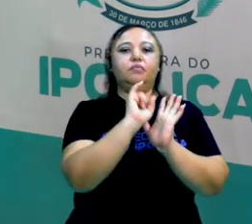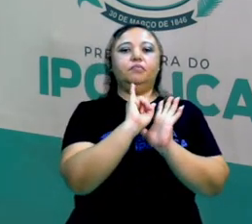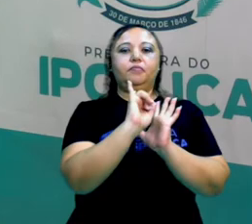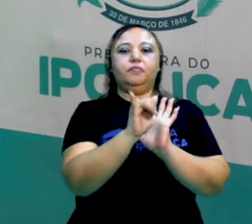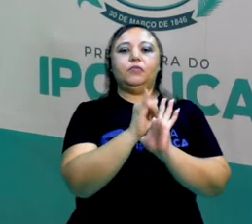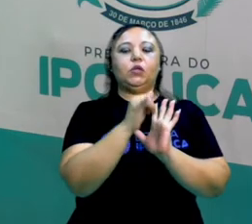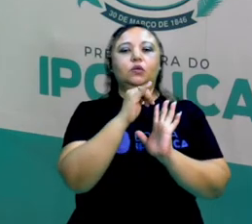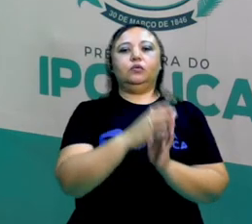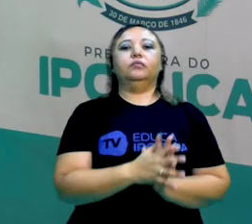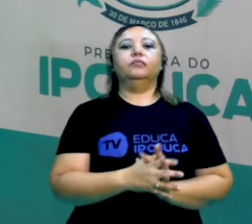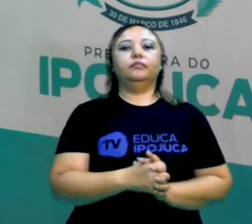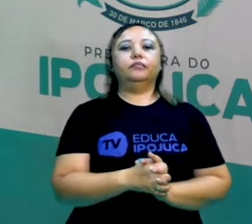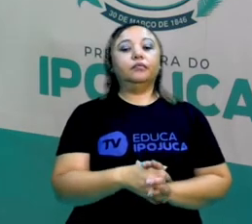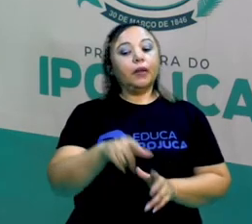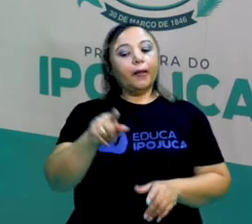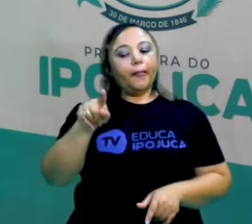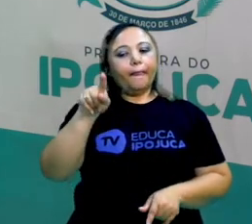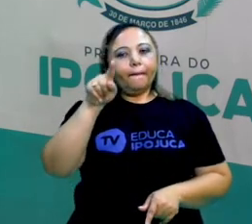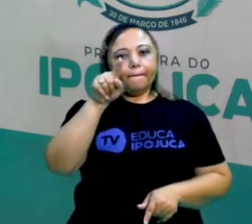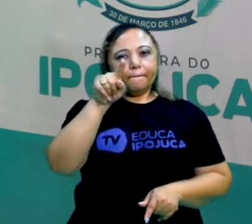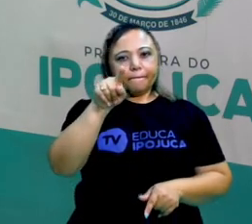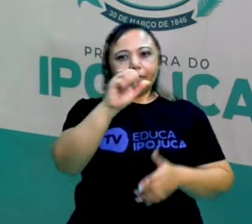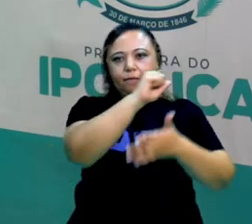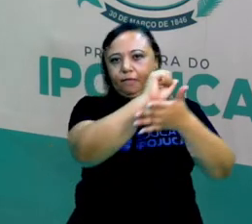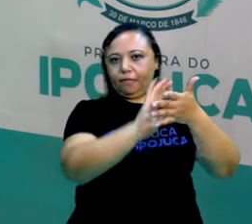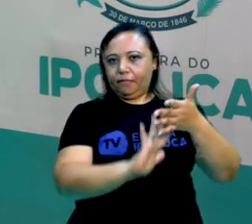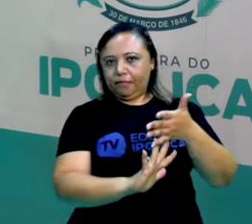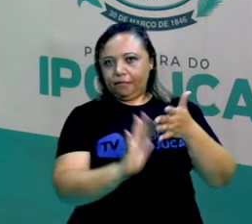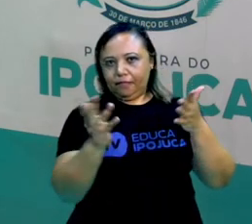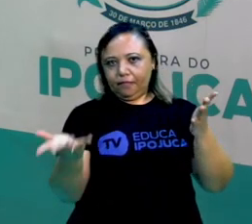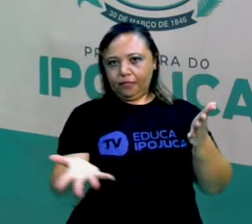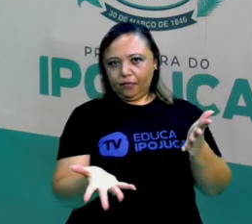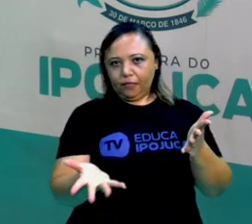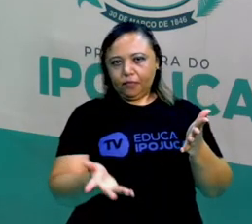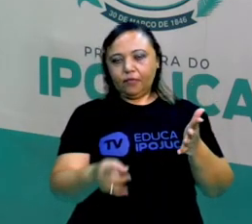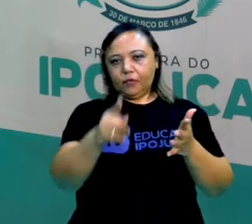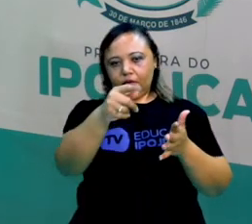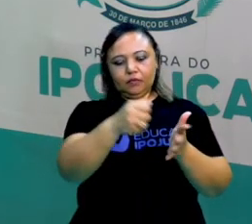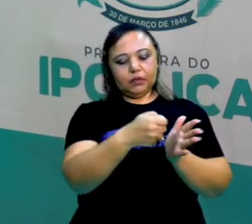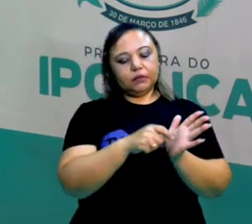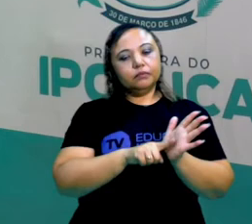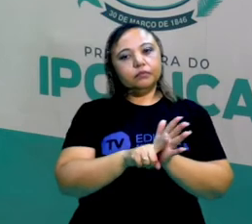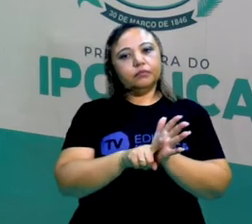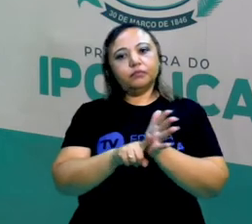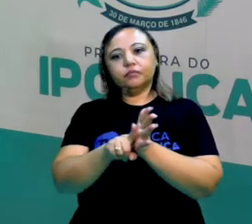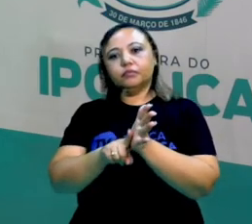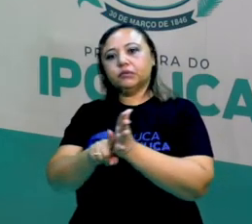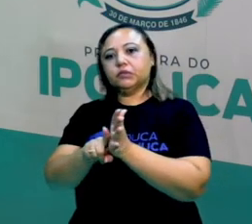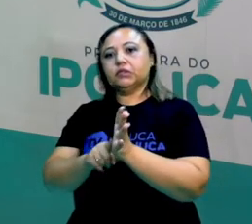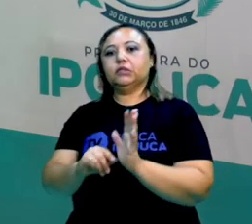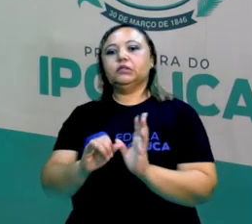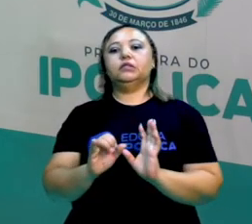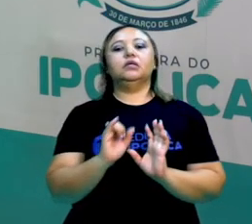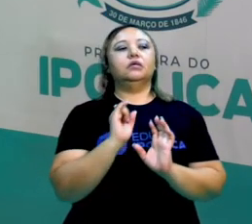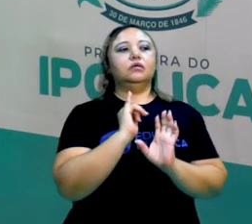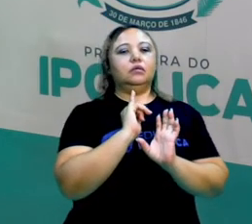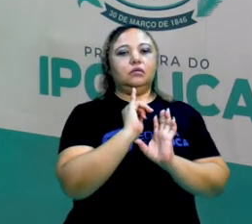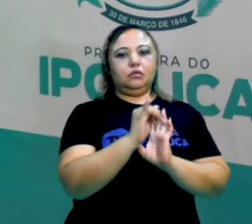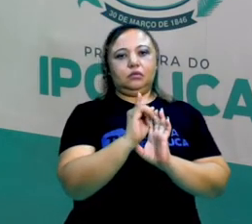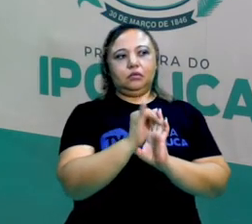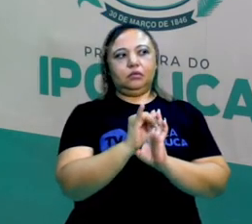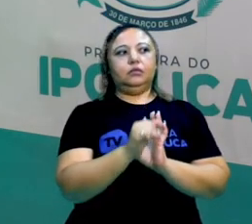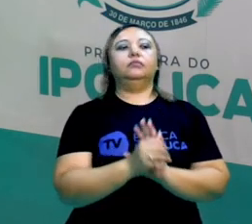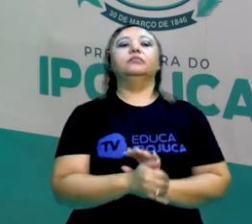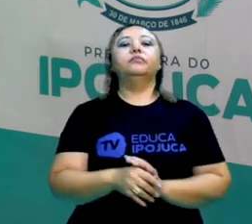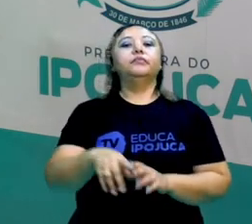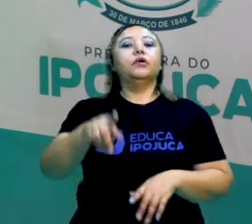sobre crônica se tiver dúvida. Pergunte à professora da sua escola se você tiver dúvida ou assista de novo essa nossa aula no YouTube